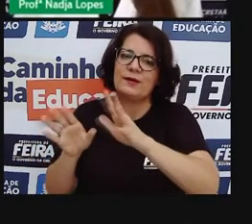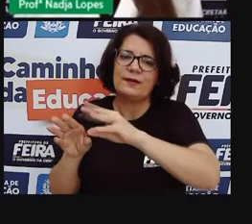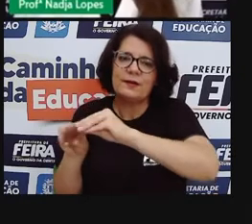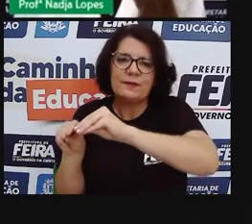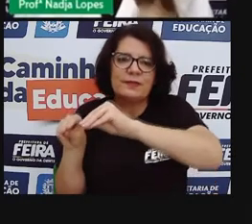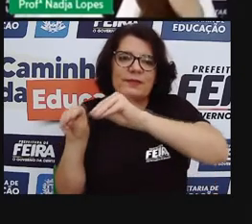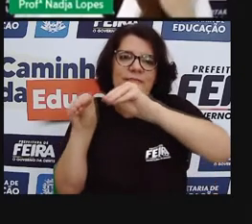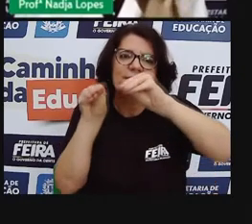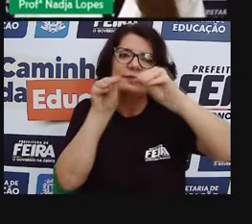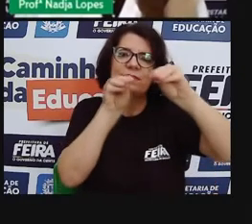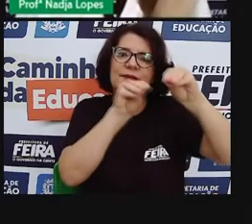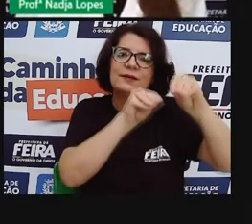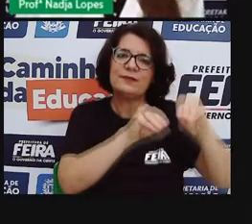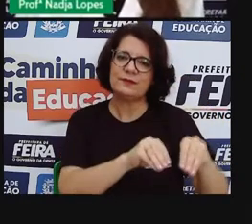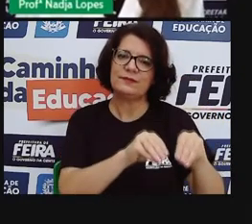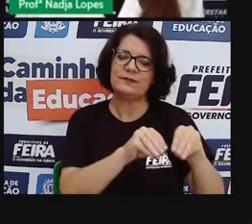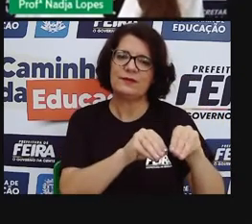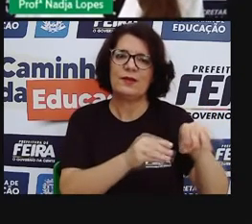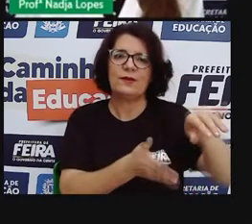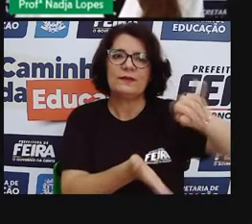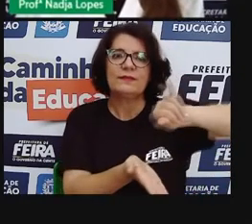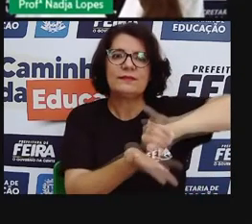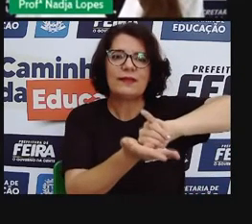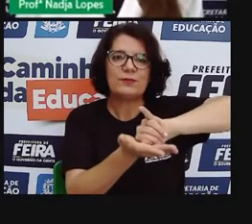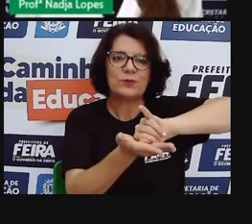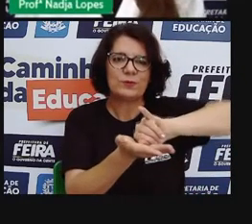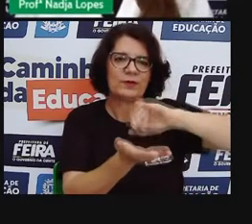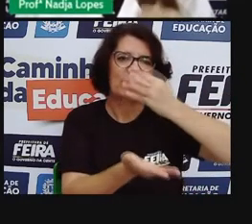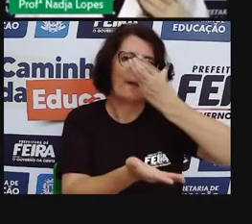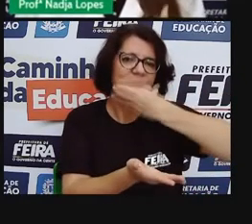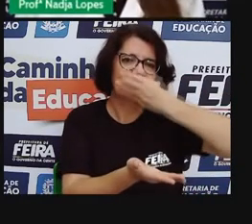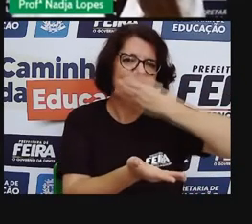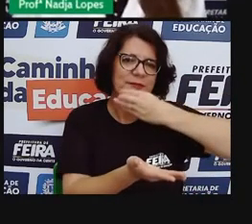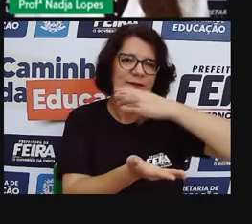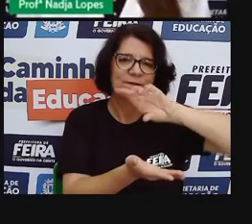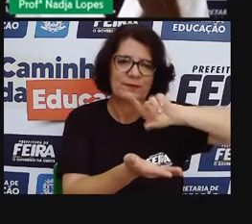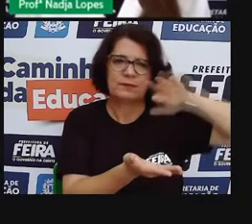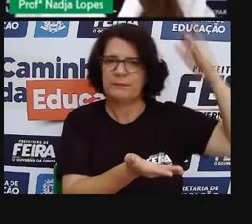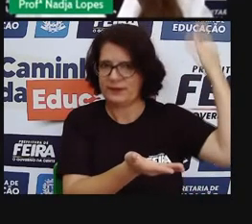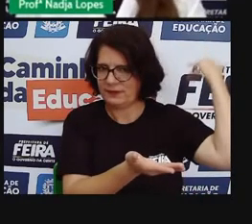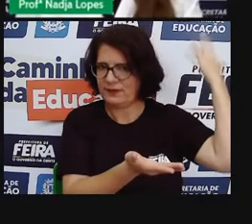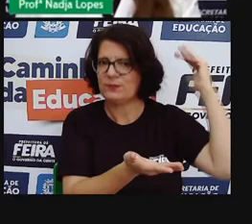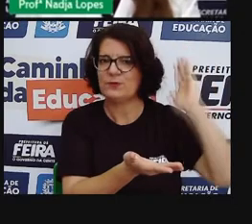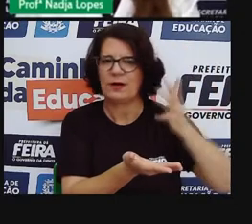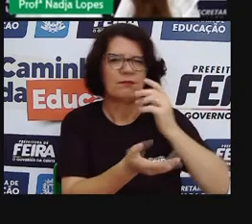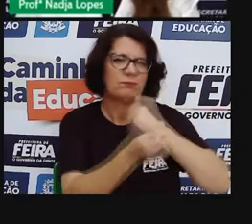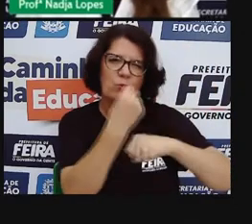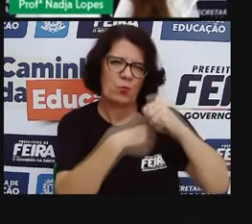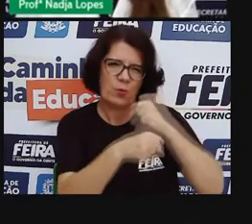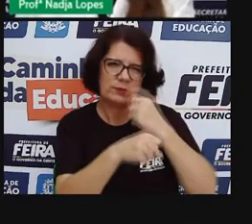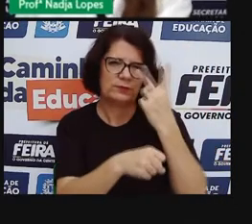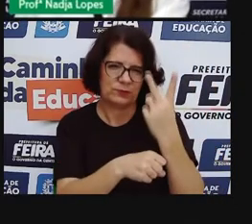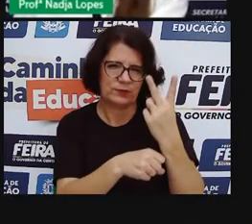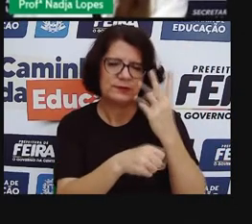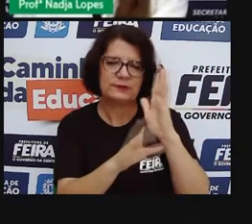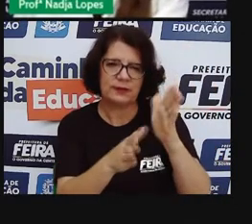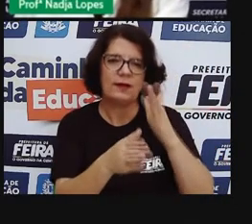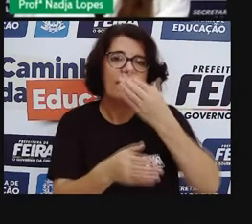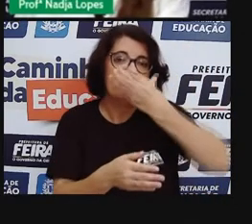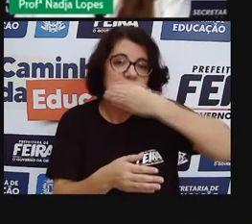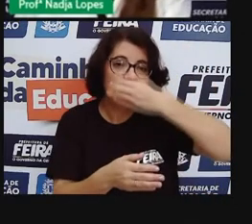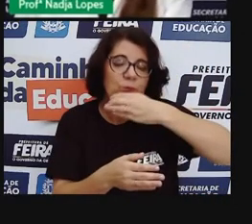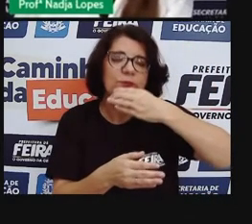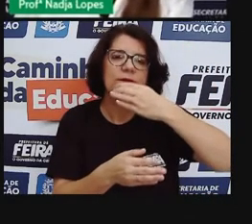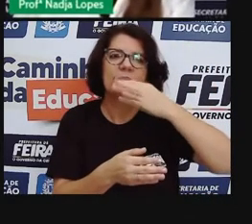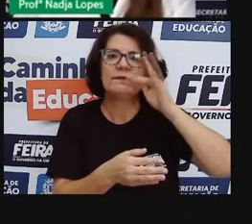onde? Para o centro de abastecimento. Então, eles mudaram, né, que era o centro da cidade, eles foram para o centro de